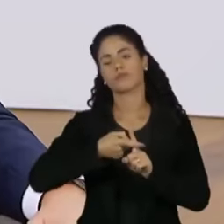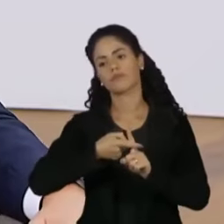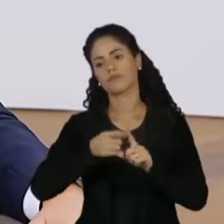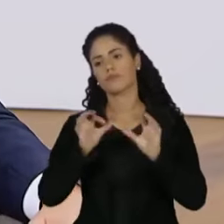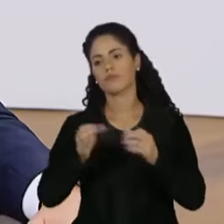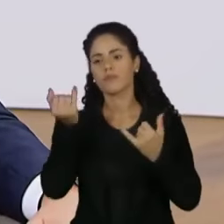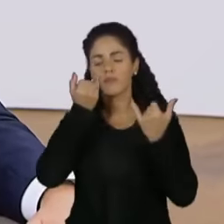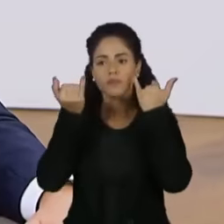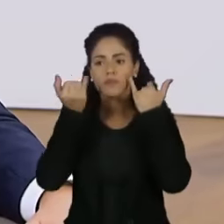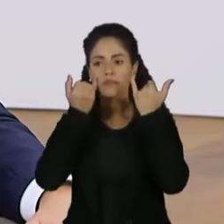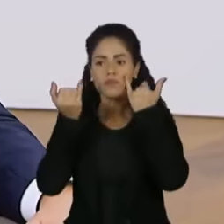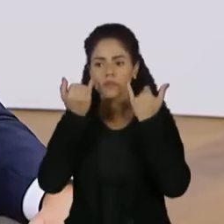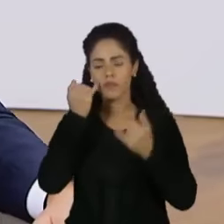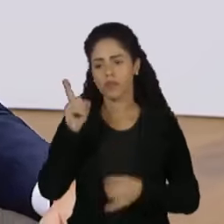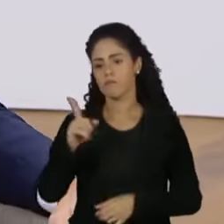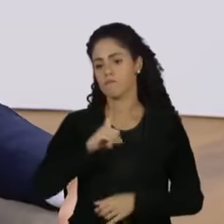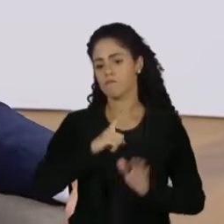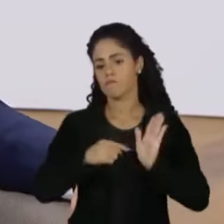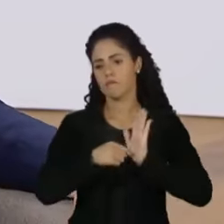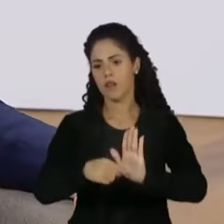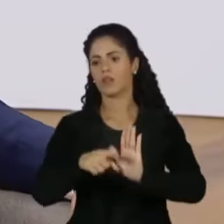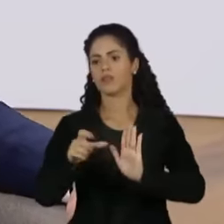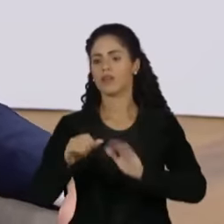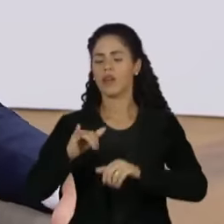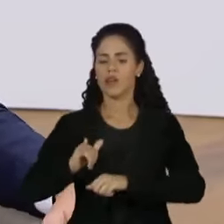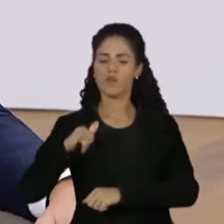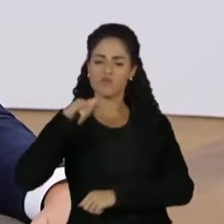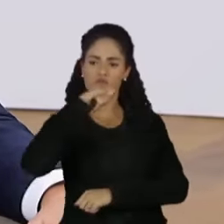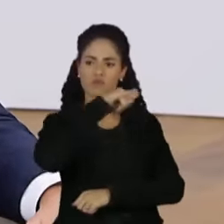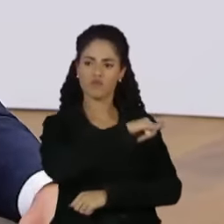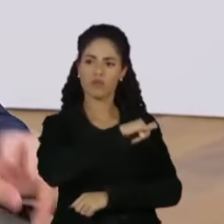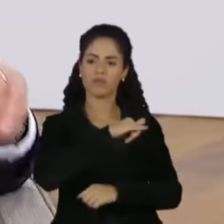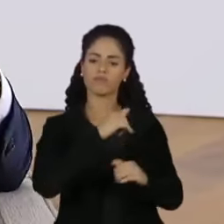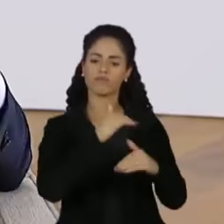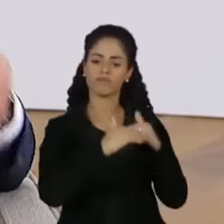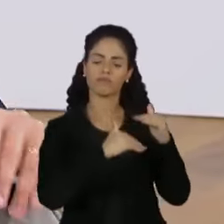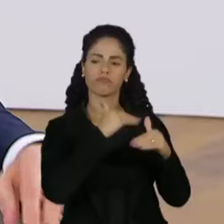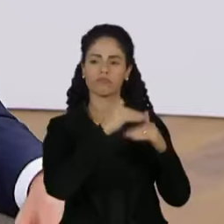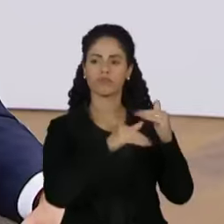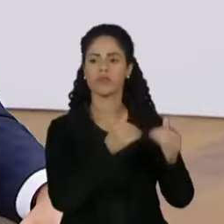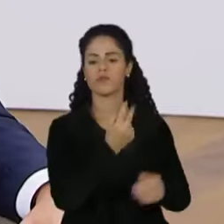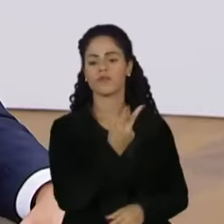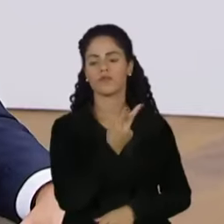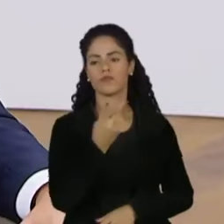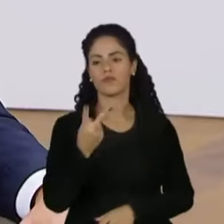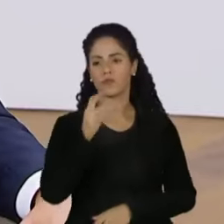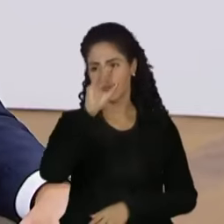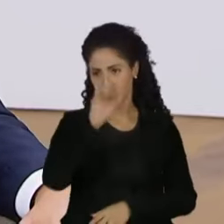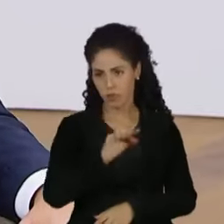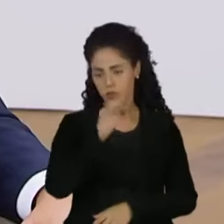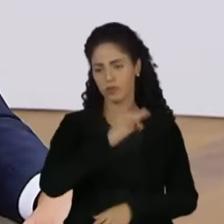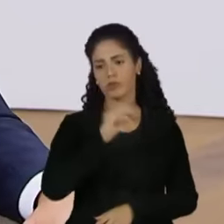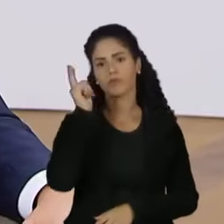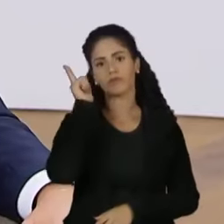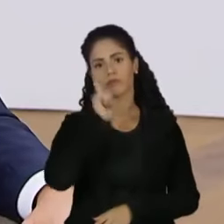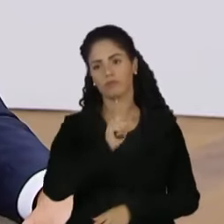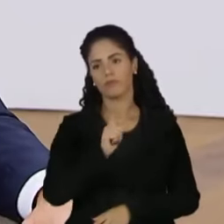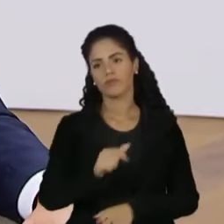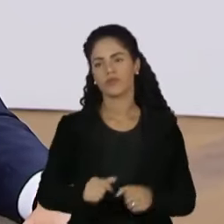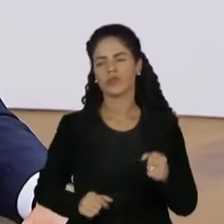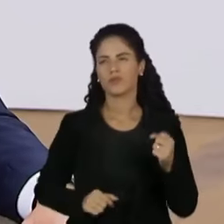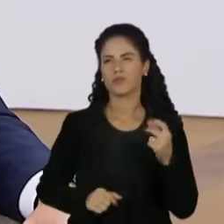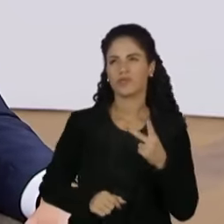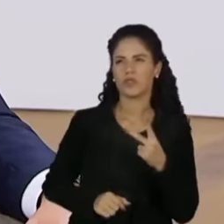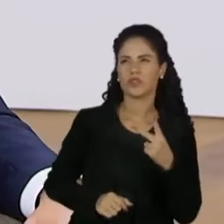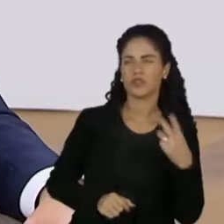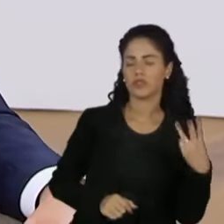próprios dados da Embratur mostram que a aviação internacional cresceu mais de 22%, de 23